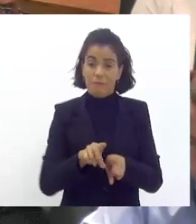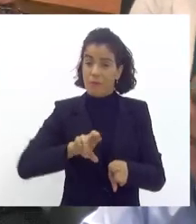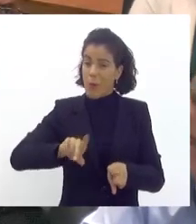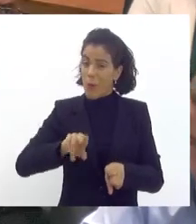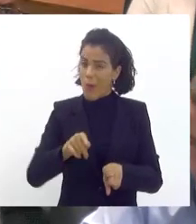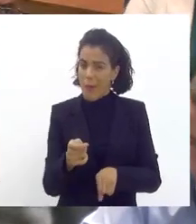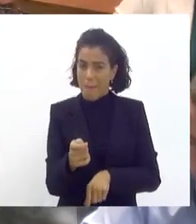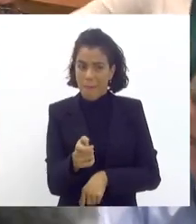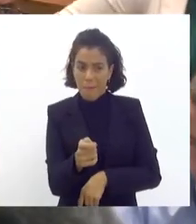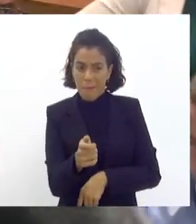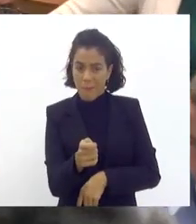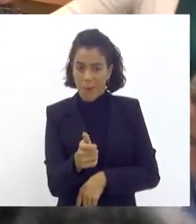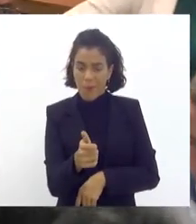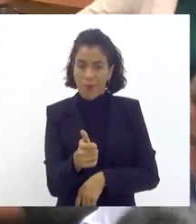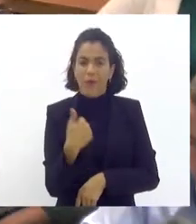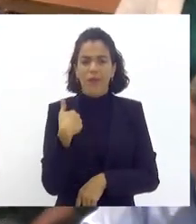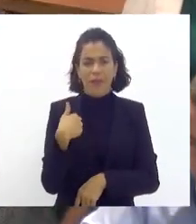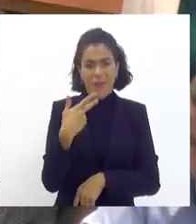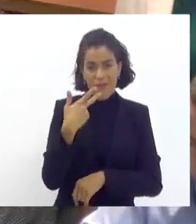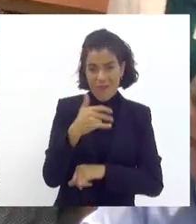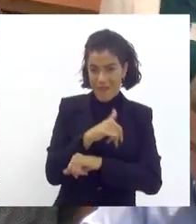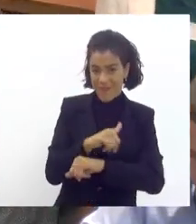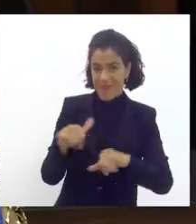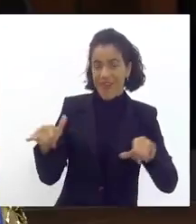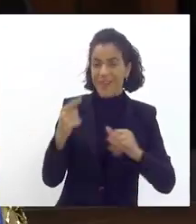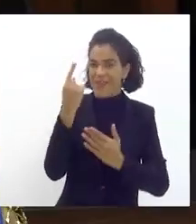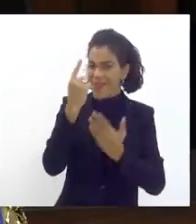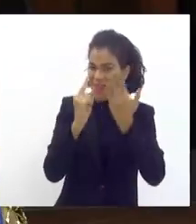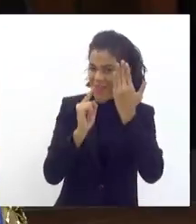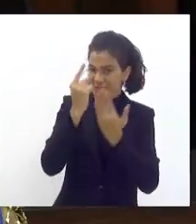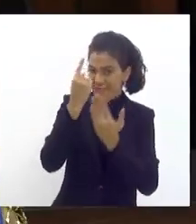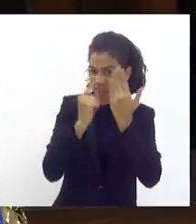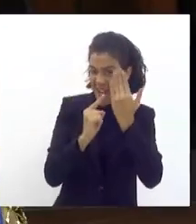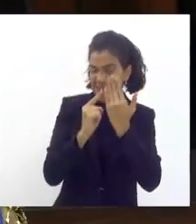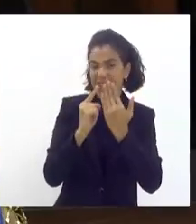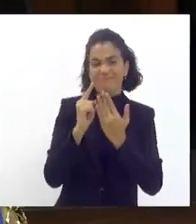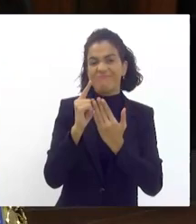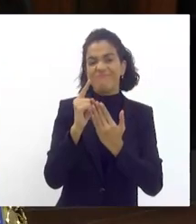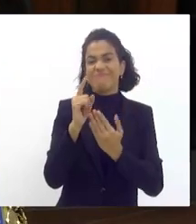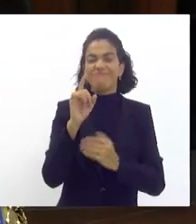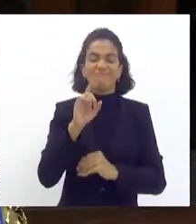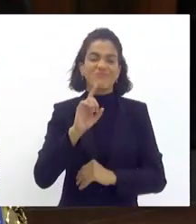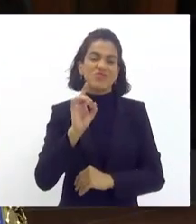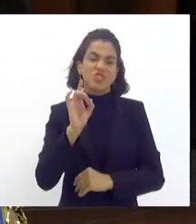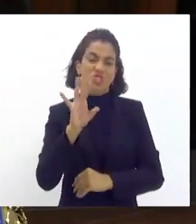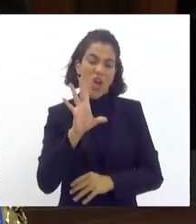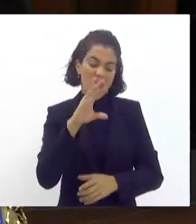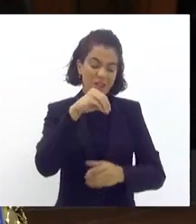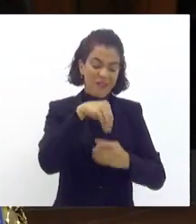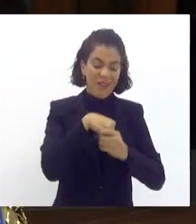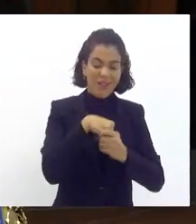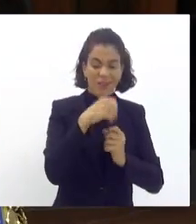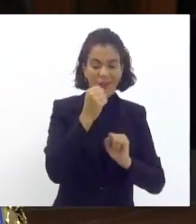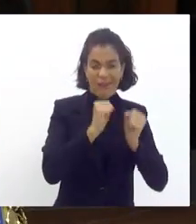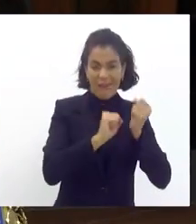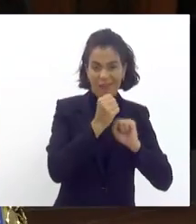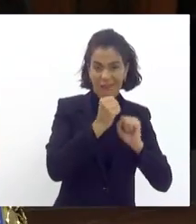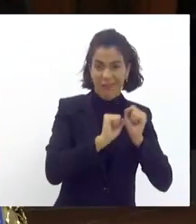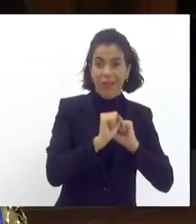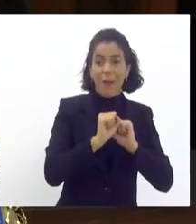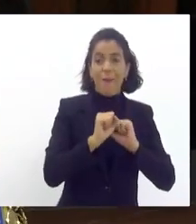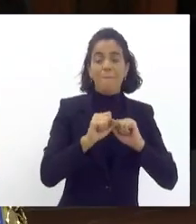pouca coisa eu digo que o carnaval não é só a indústria carnavalesca mas é o setor da